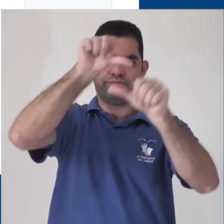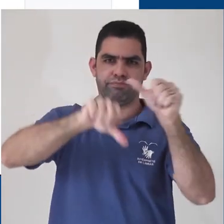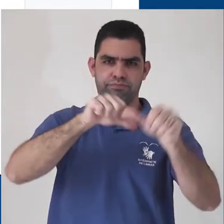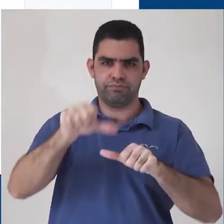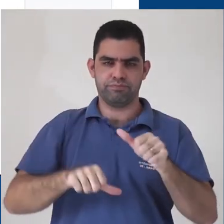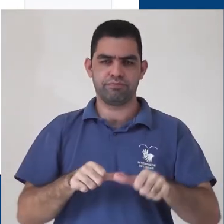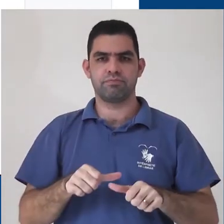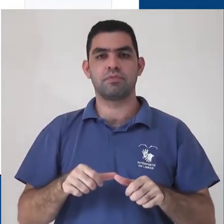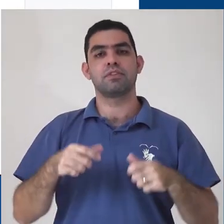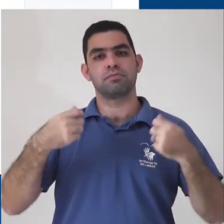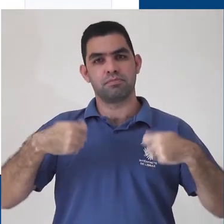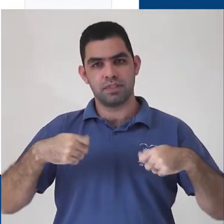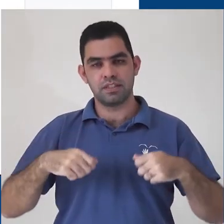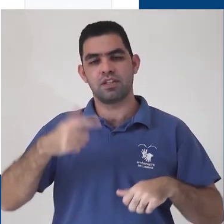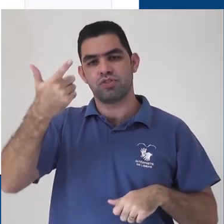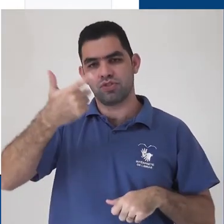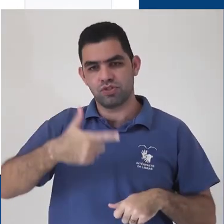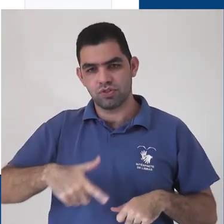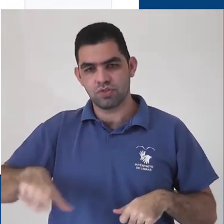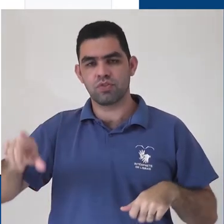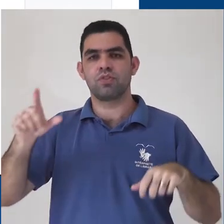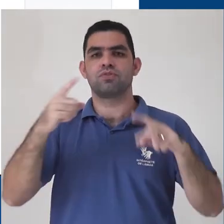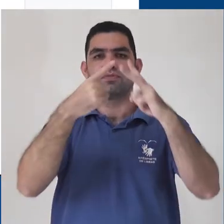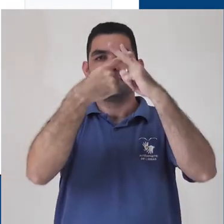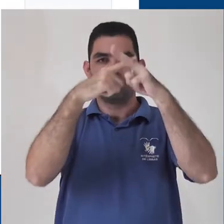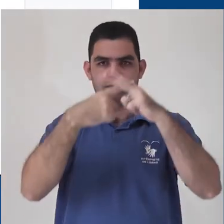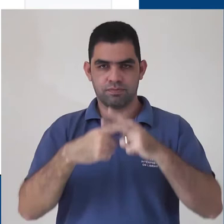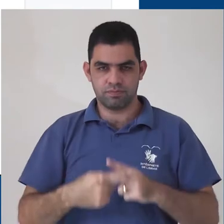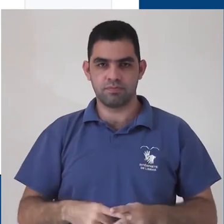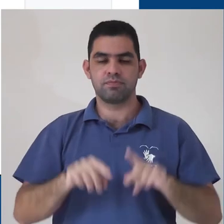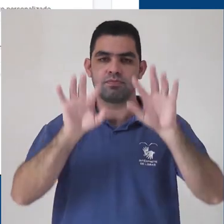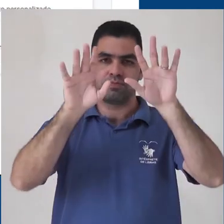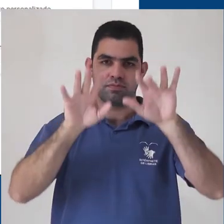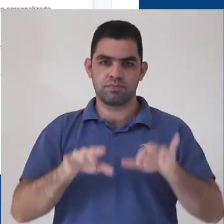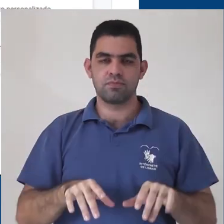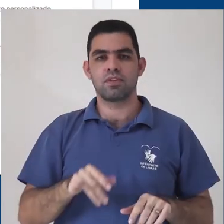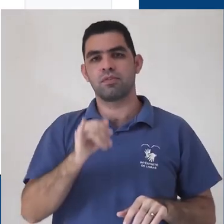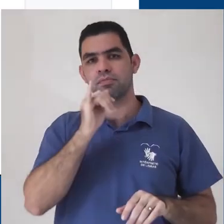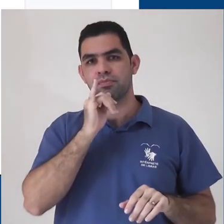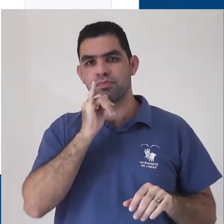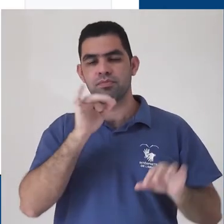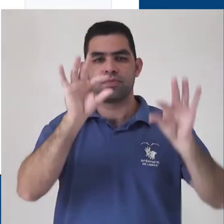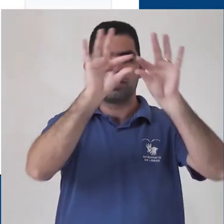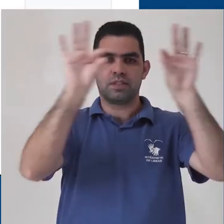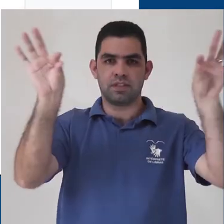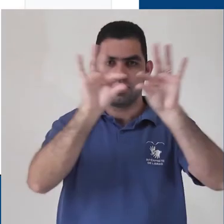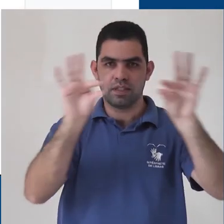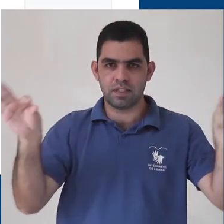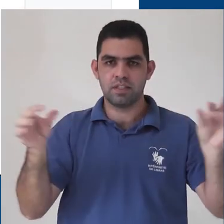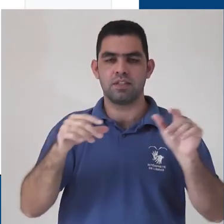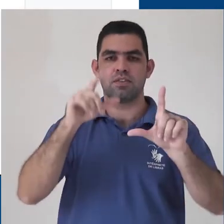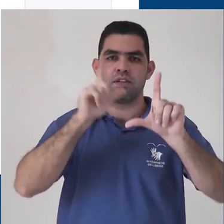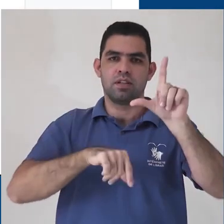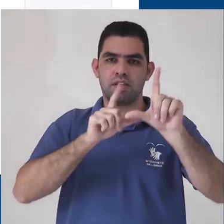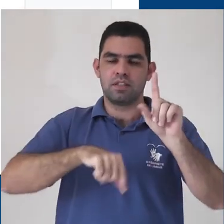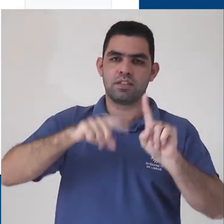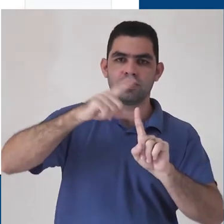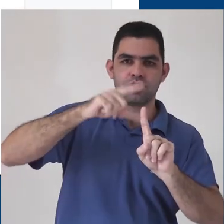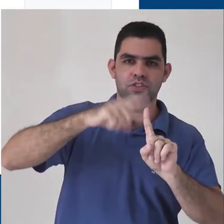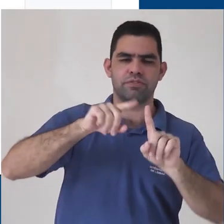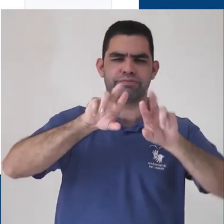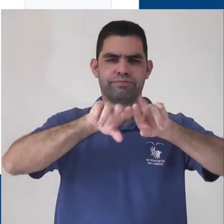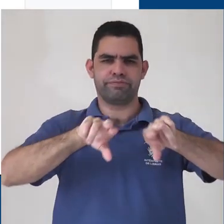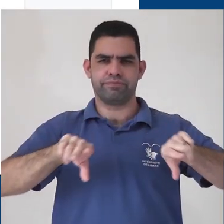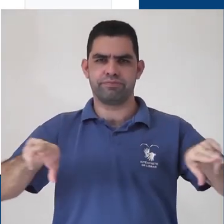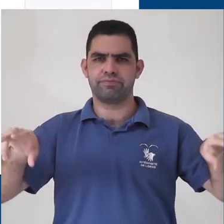tem a sua própria configuração. Então, pode ser que aconteça algumas formatações diferentes, como quebra de linhas, justificação e fonte sendo